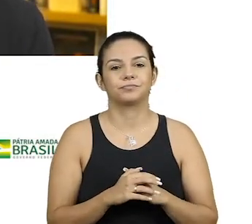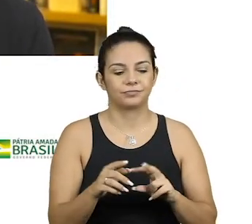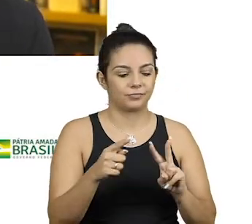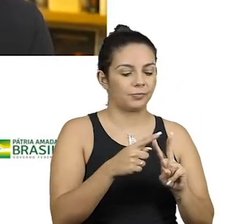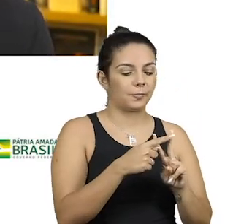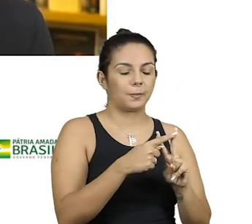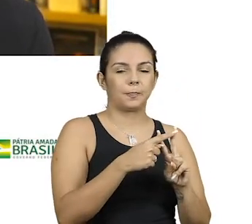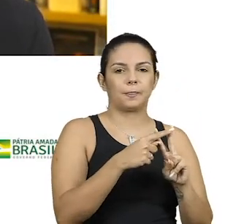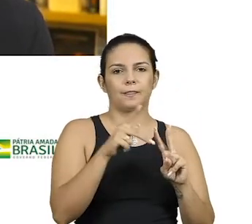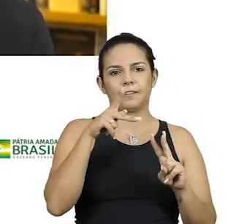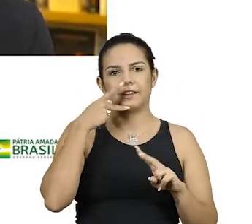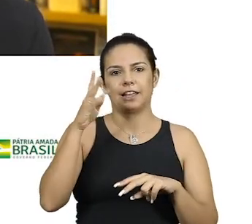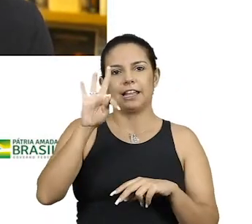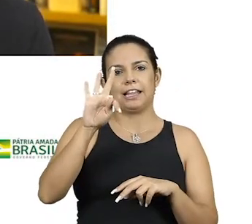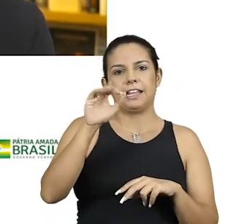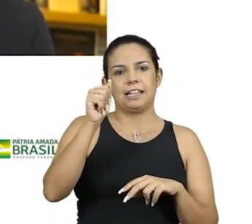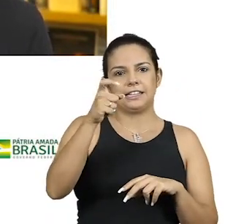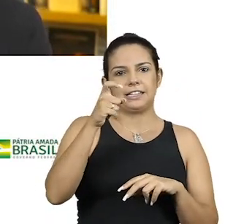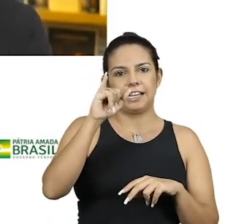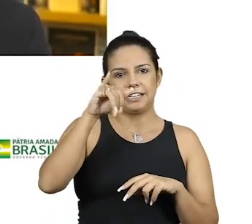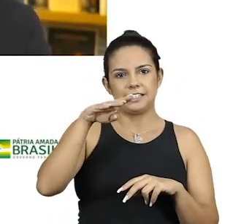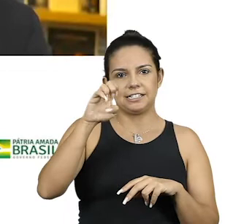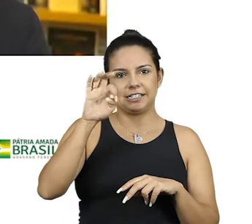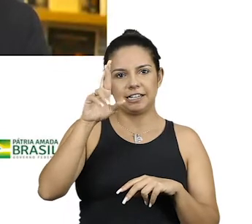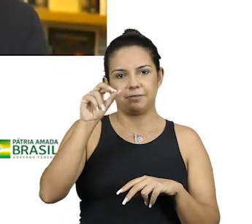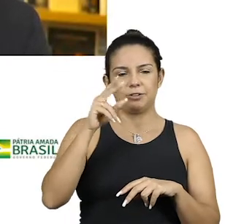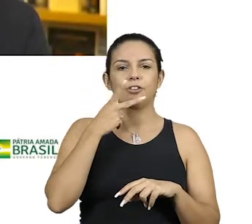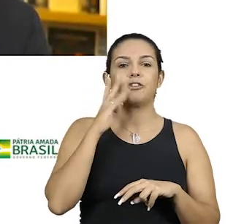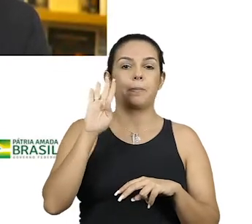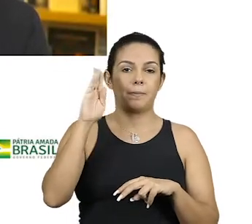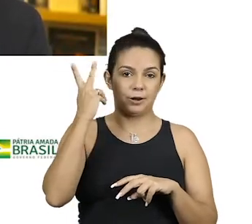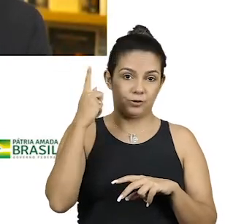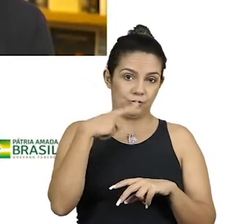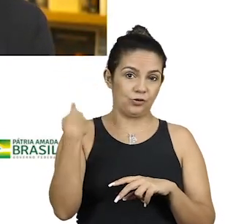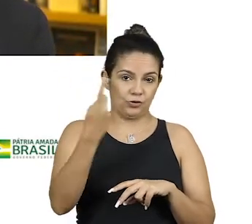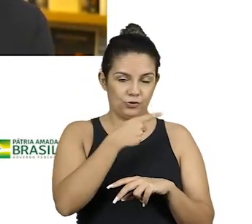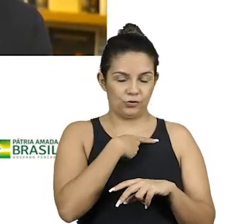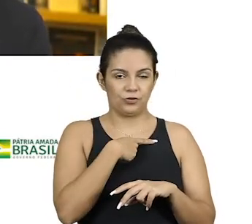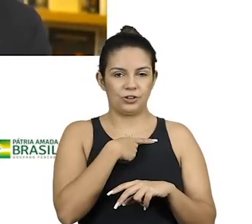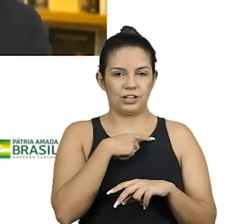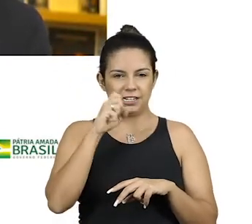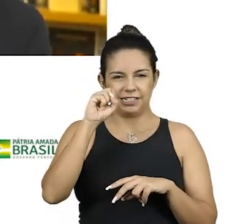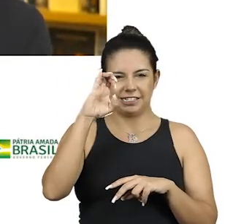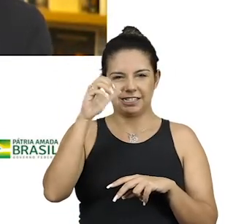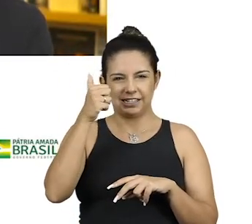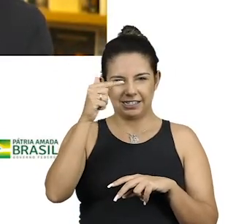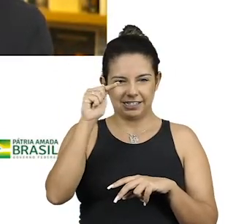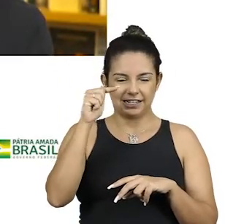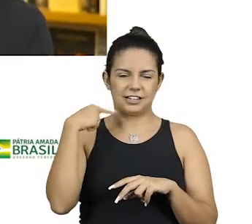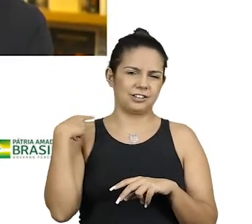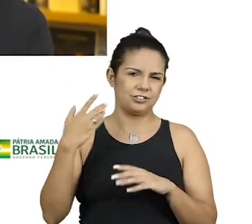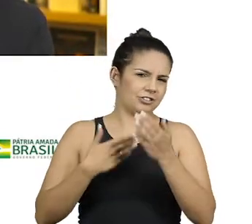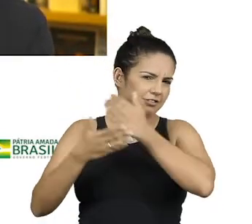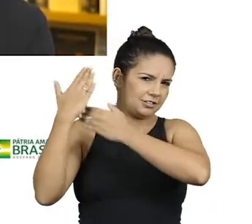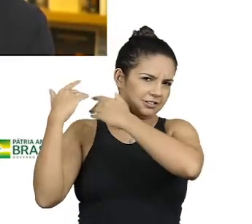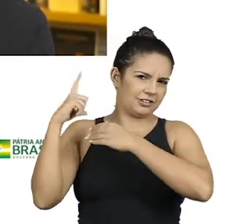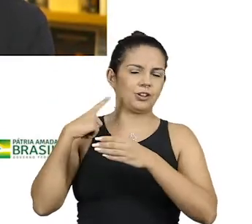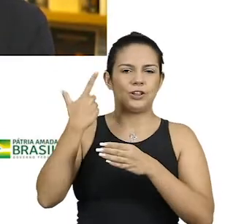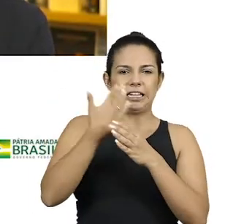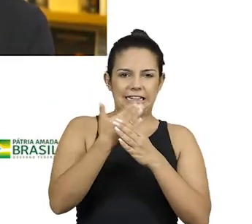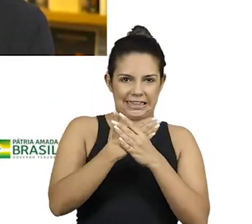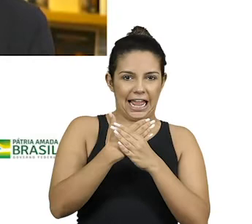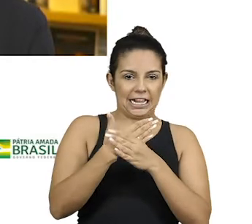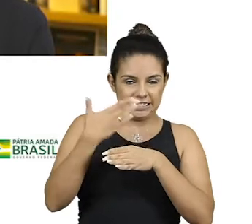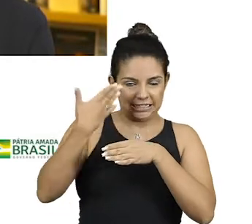Belo Horizonte, Belo Horizonte é o seguinte, quando a gente... Lá no século XVII, quando a gente era... Tinha um táxi, tentava no táxi, aí o cara do